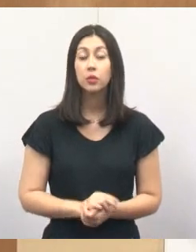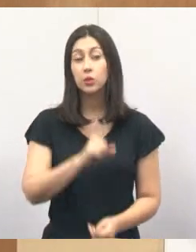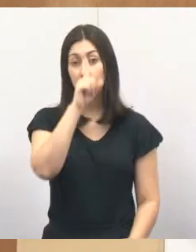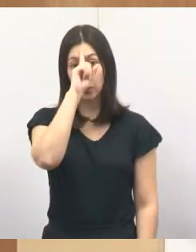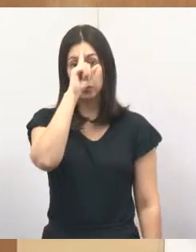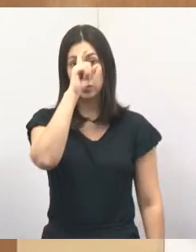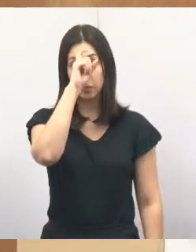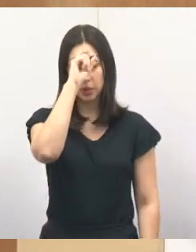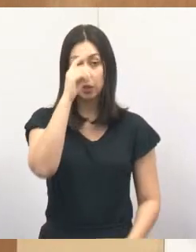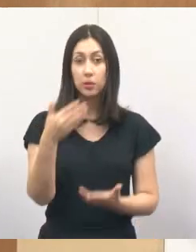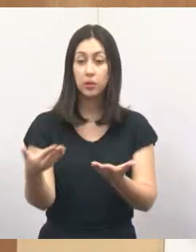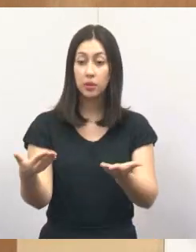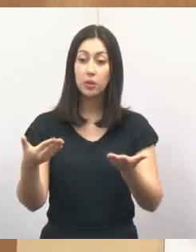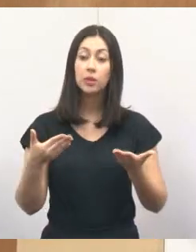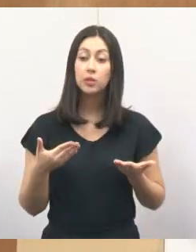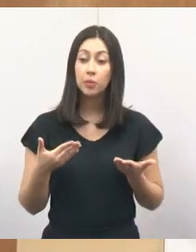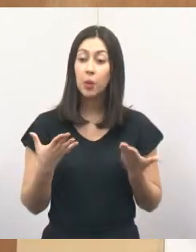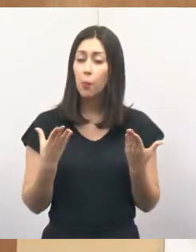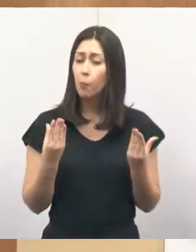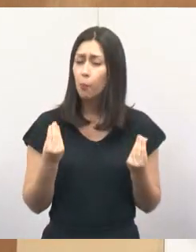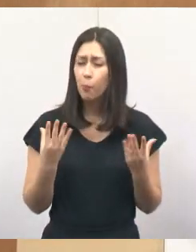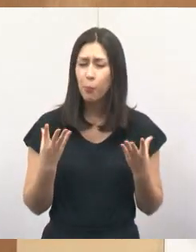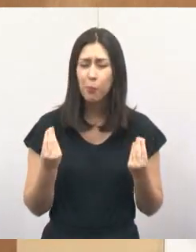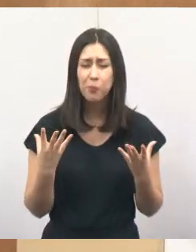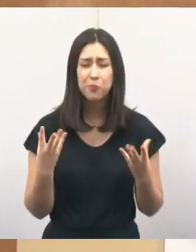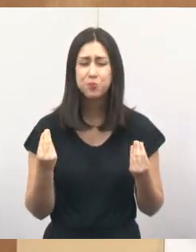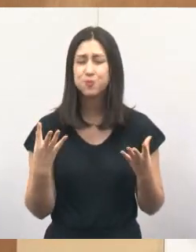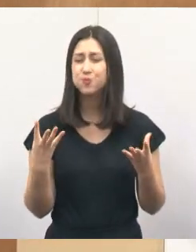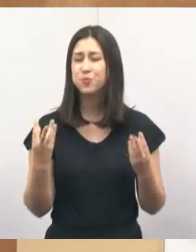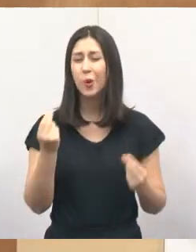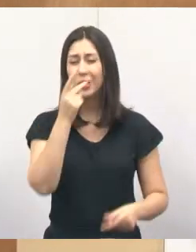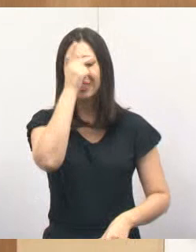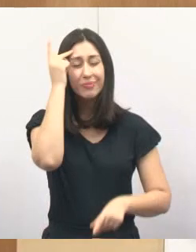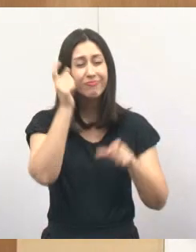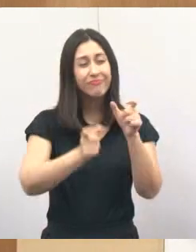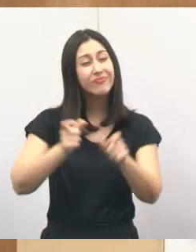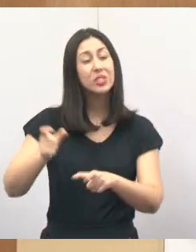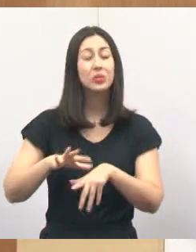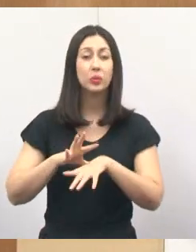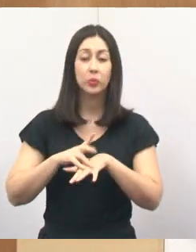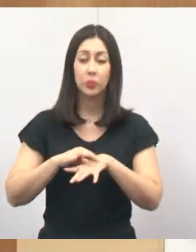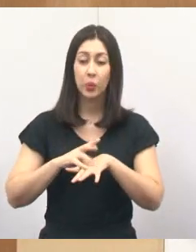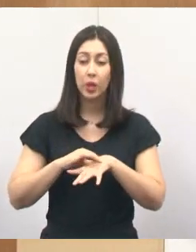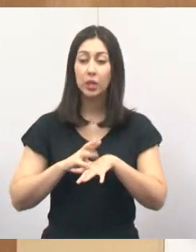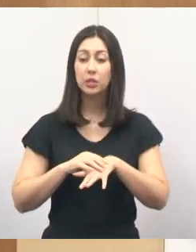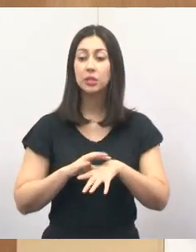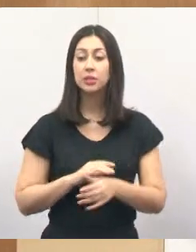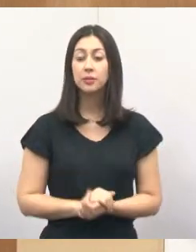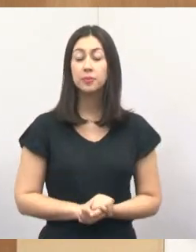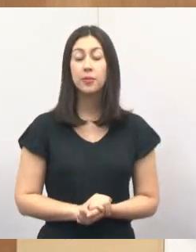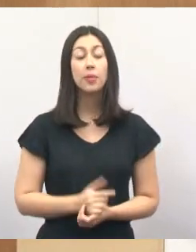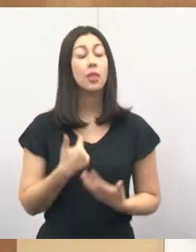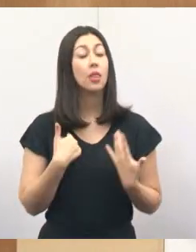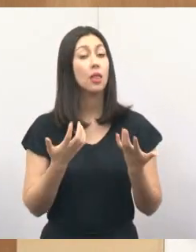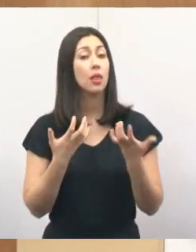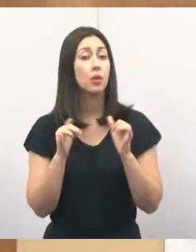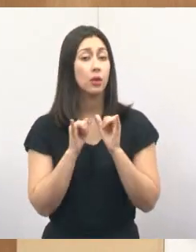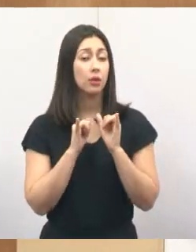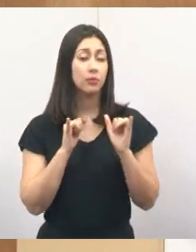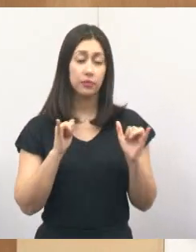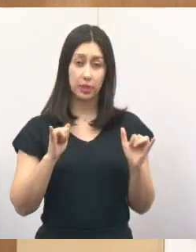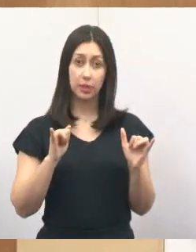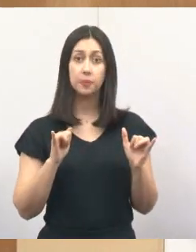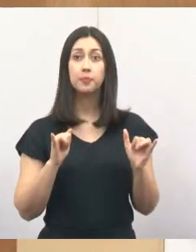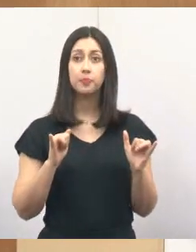hospital que atende um volume muito grande de pacientes na nossa cidade. E eu quero dizer para vocês